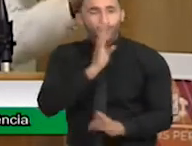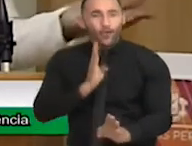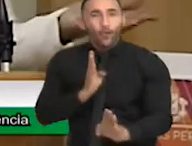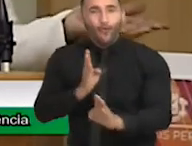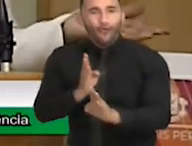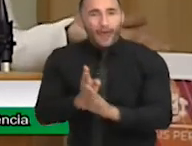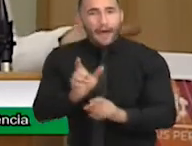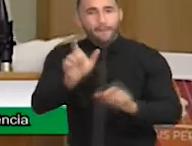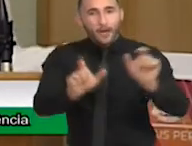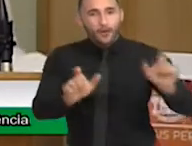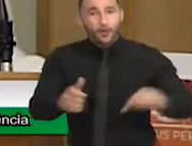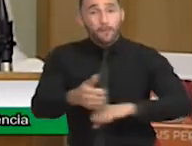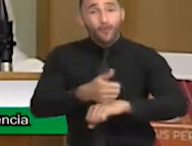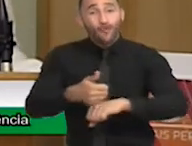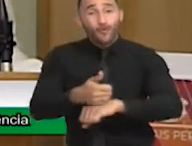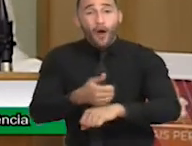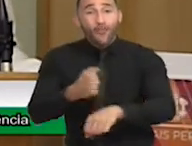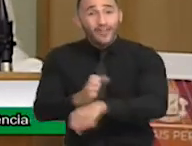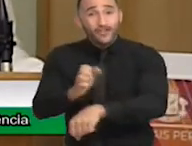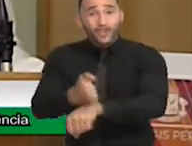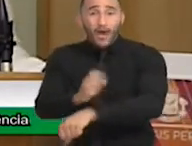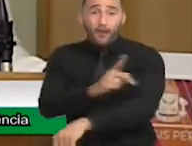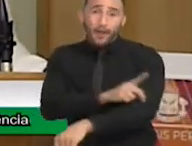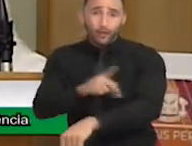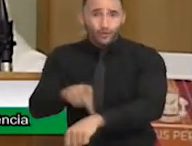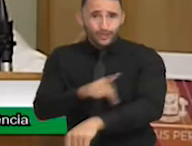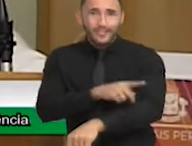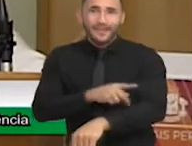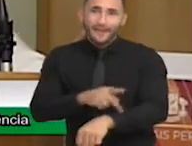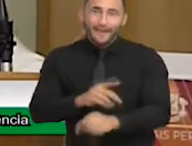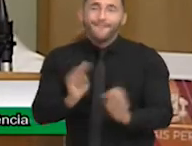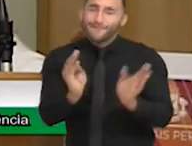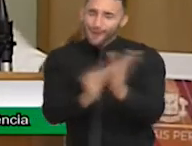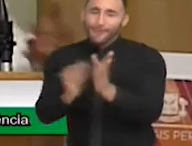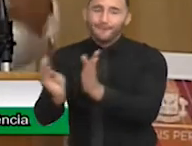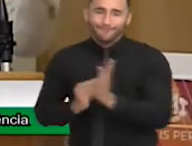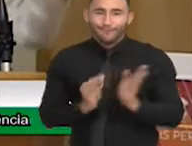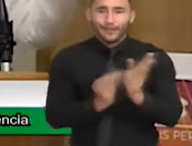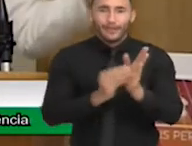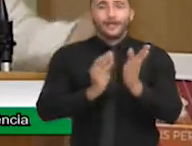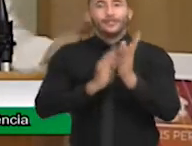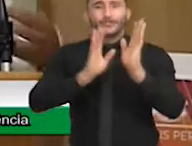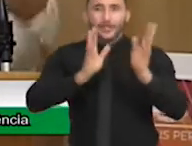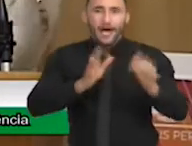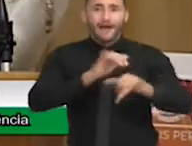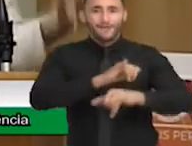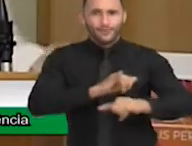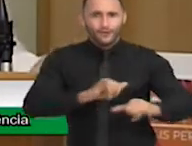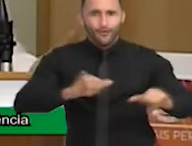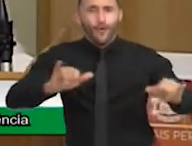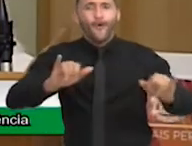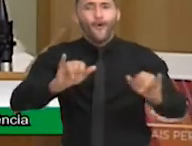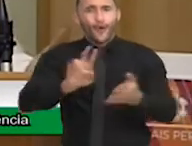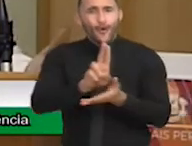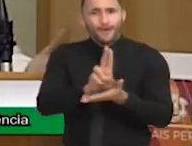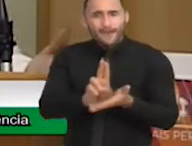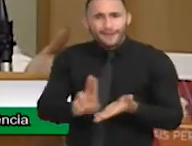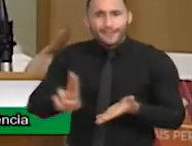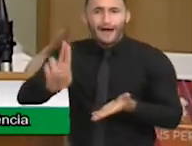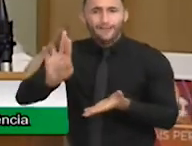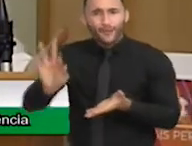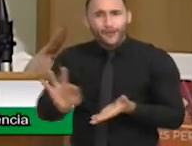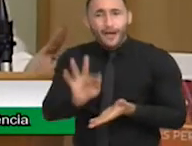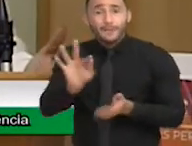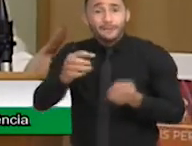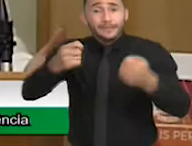a estagiária de pedagogia no mercado. A gente já comunicou ao NIP, já comunicamos às universidades, precisamos de estagiária no primeiro e